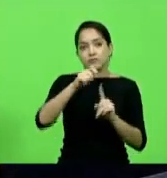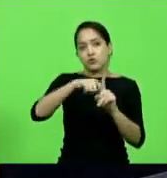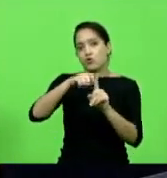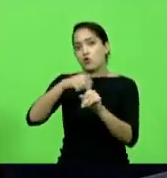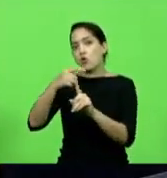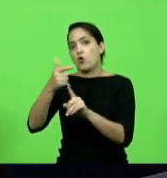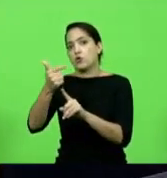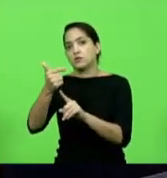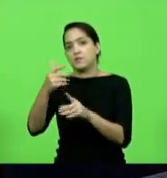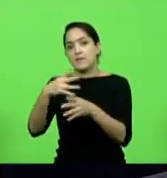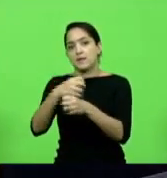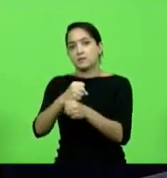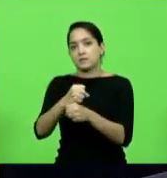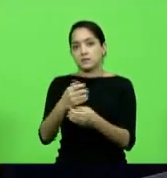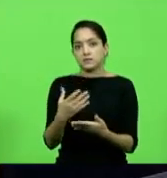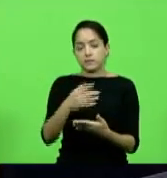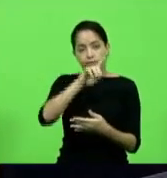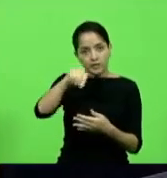vetado